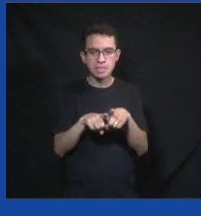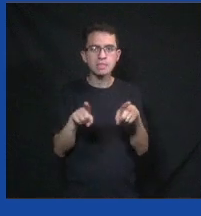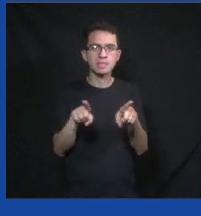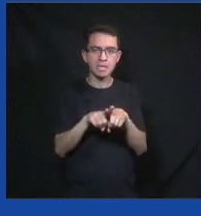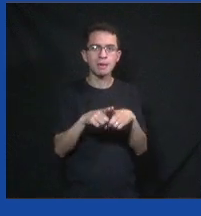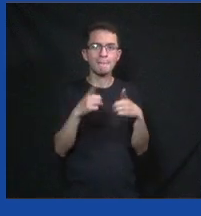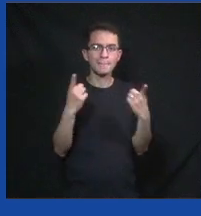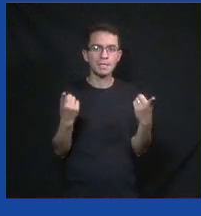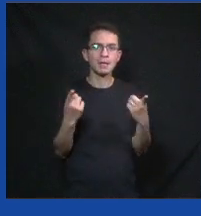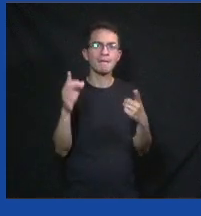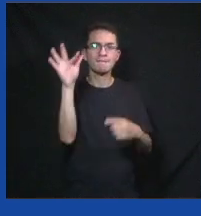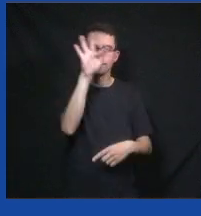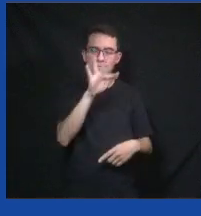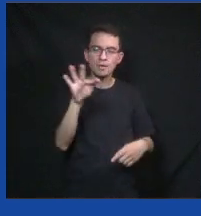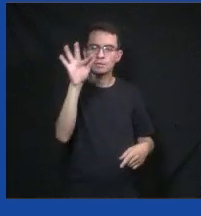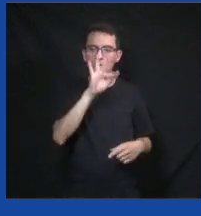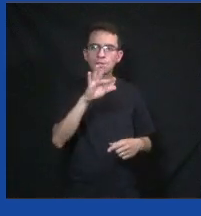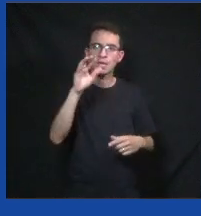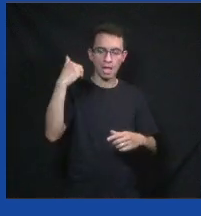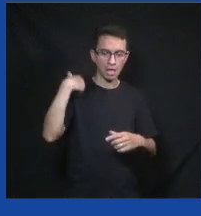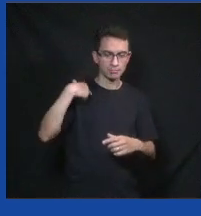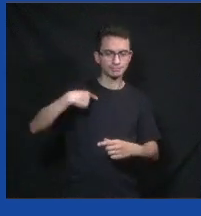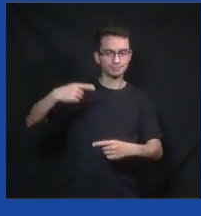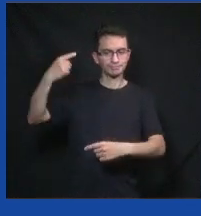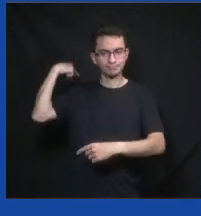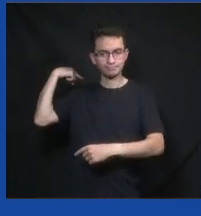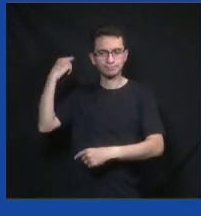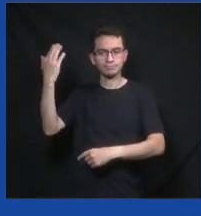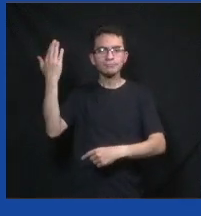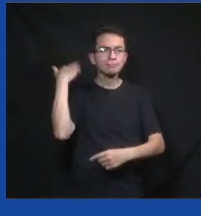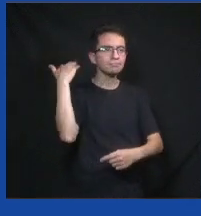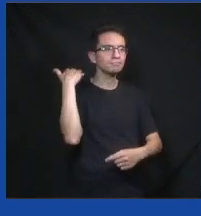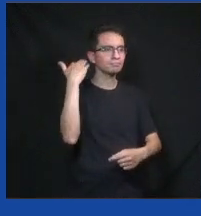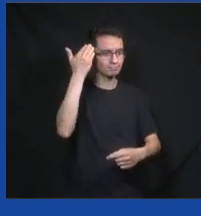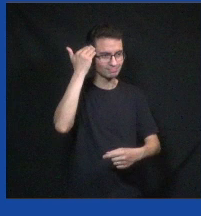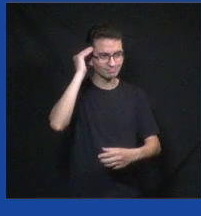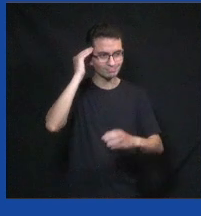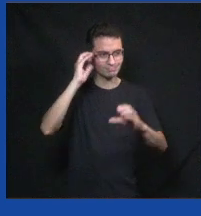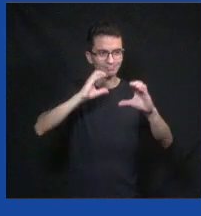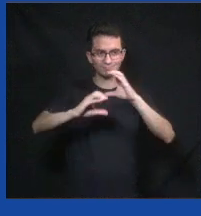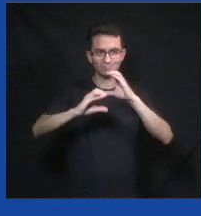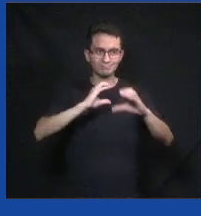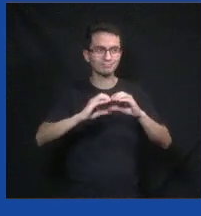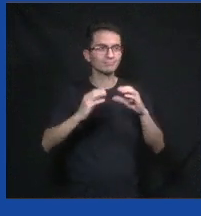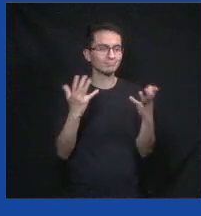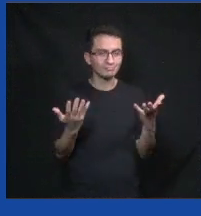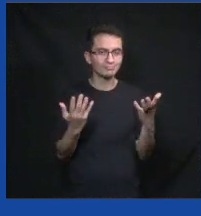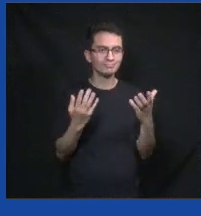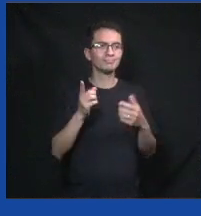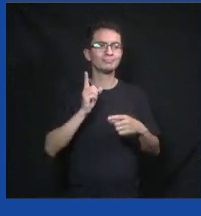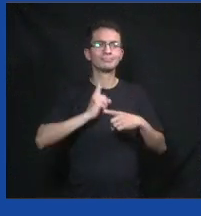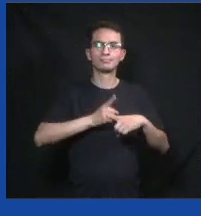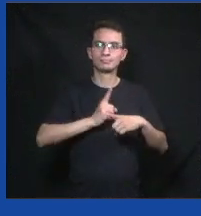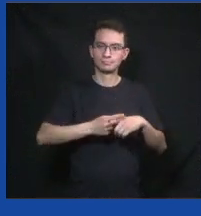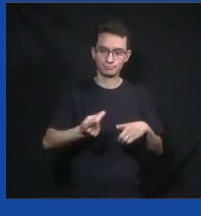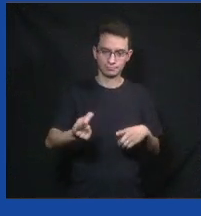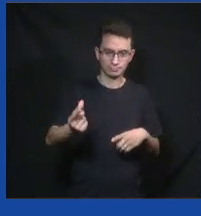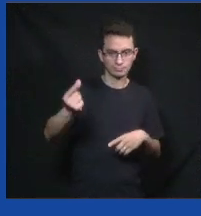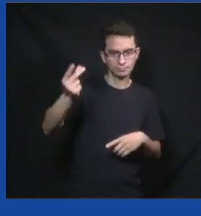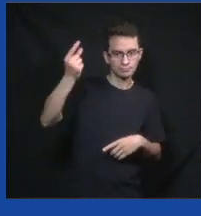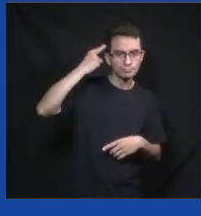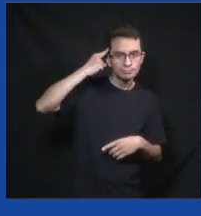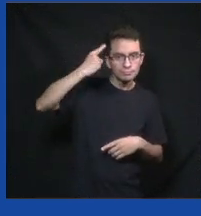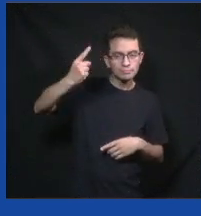desde durante a faculdade que eu fazia. Eu acabei fazendo faculdade de comunicação, sou de Recife na época, eu morava em Recife na época, ainda.